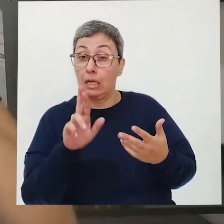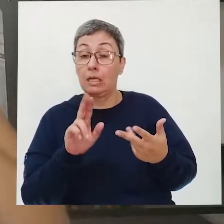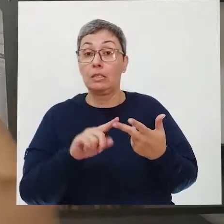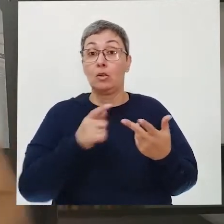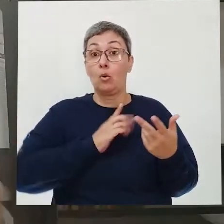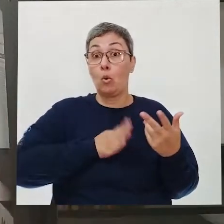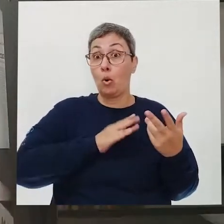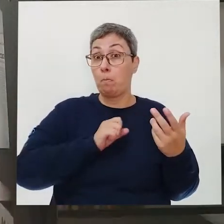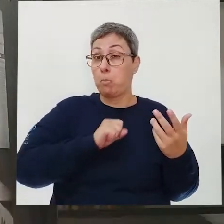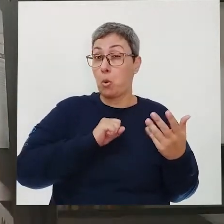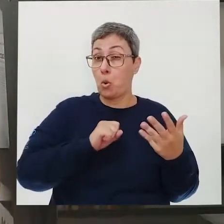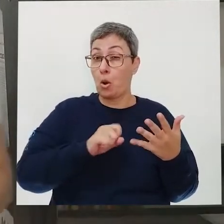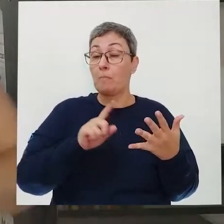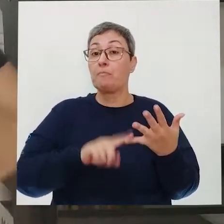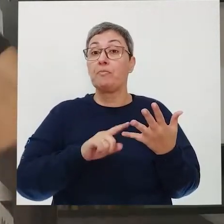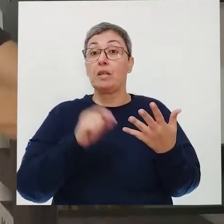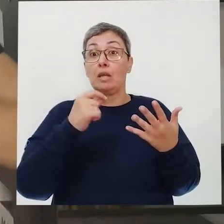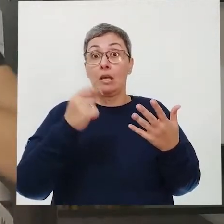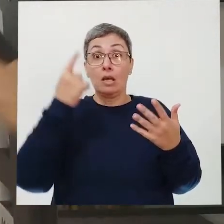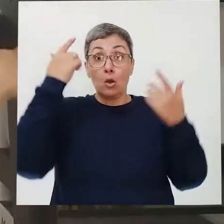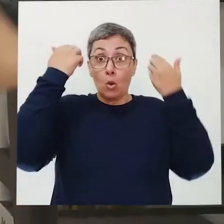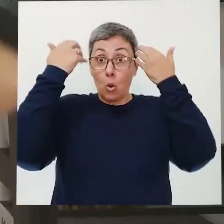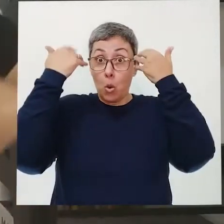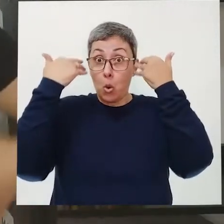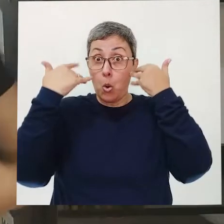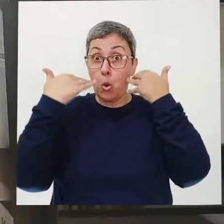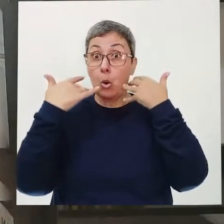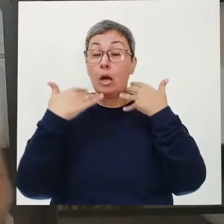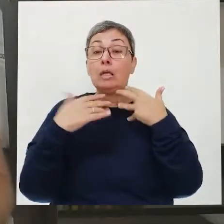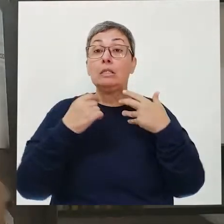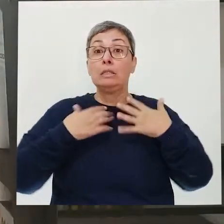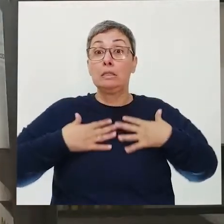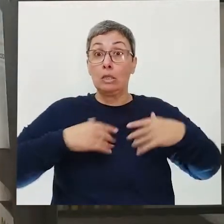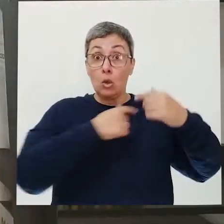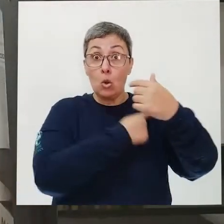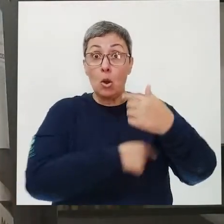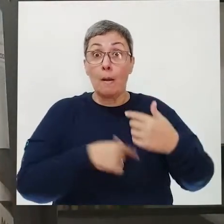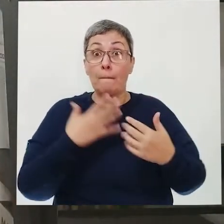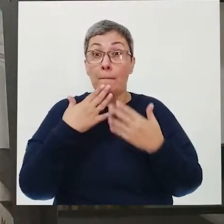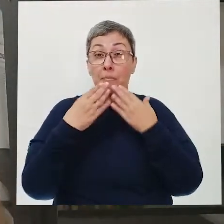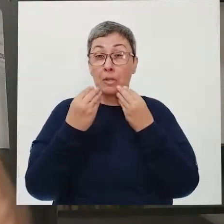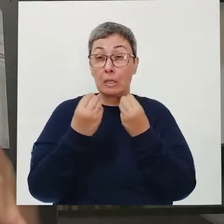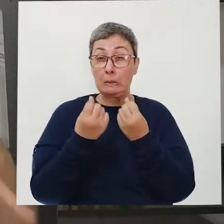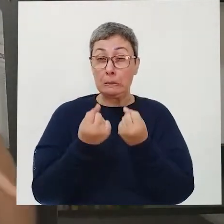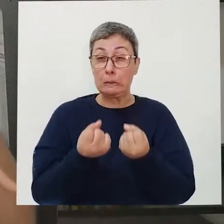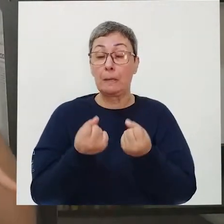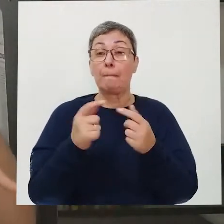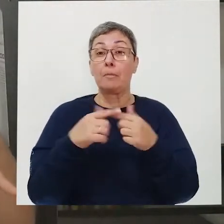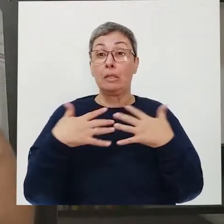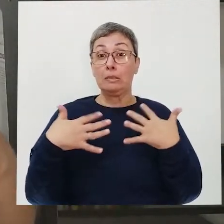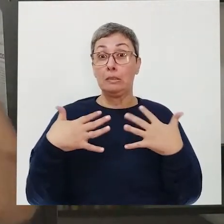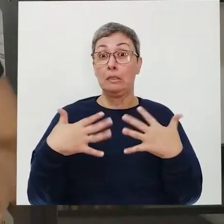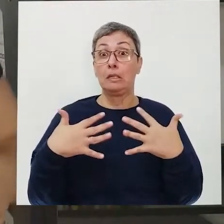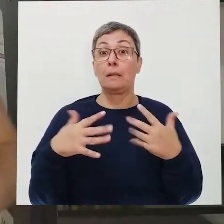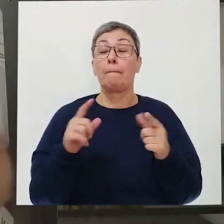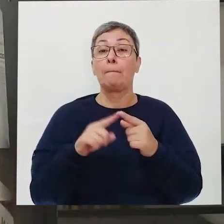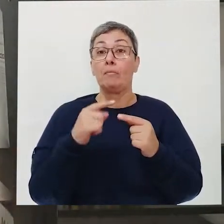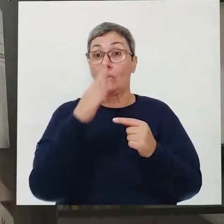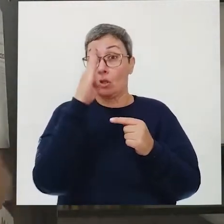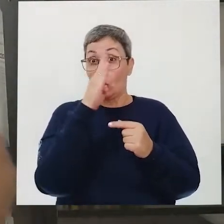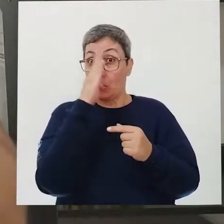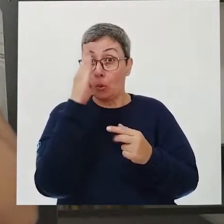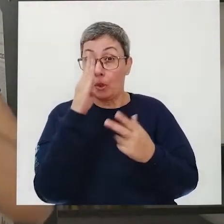o coração fica acelerado, fica suando, né? Suor, o que marca a roupa, a boca seca, as pessoas tremem, sente